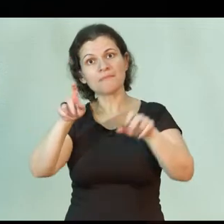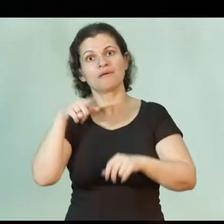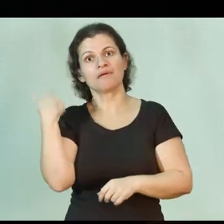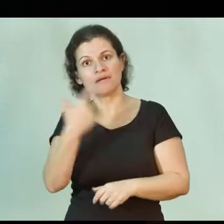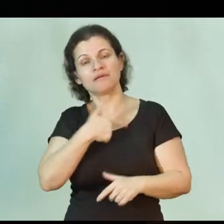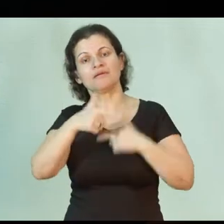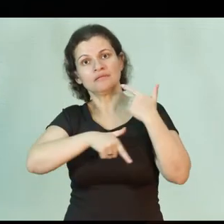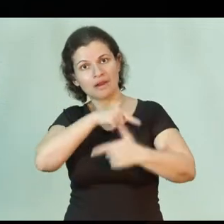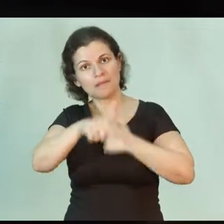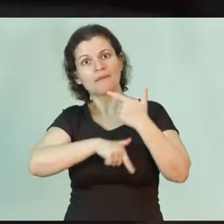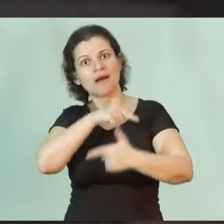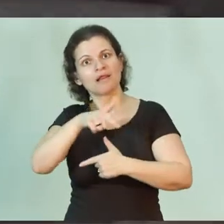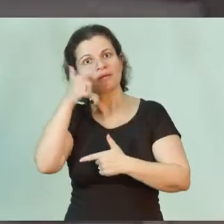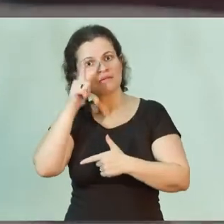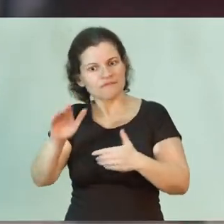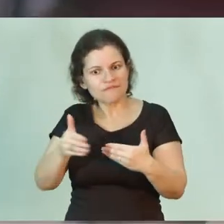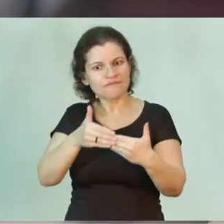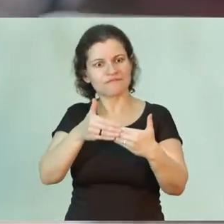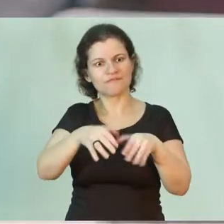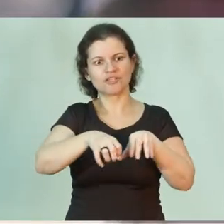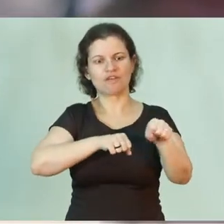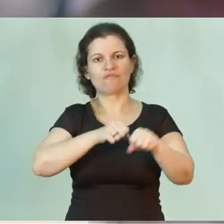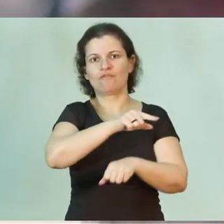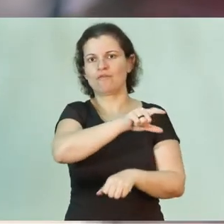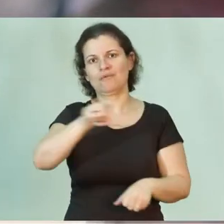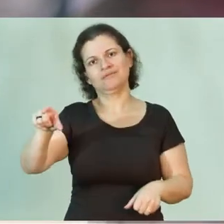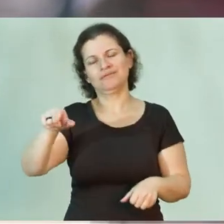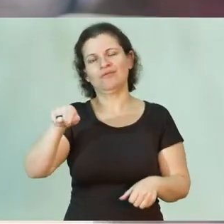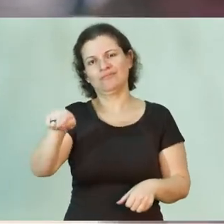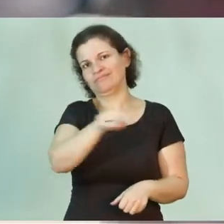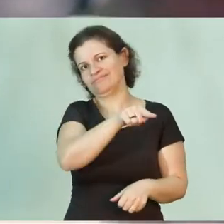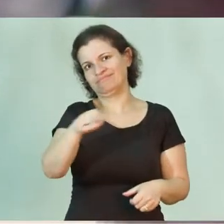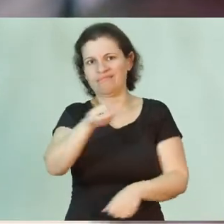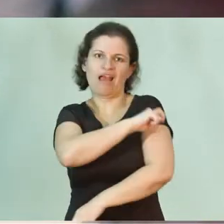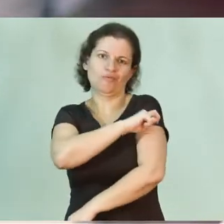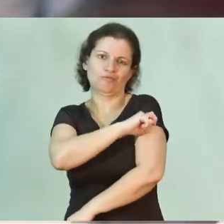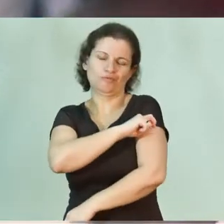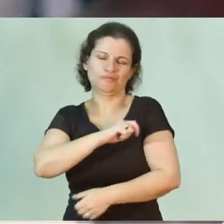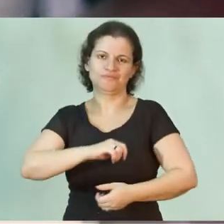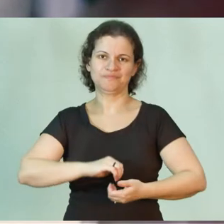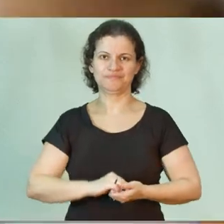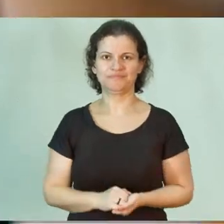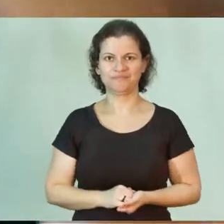trabalha para fechar toda essa formação desse estudante.